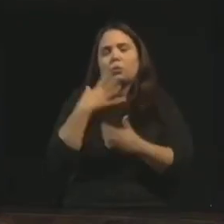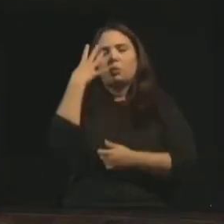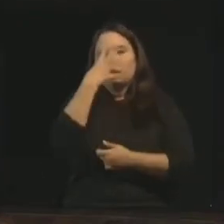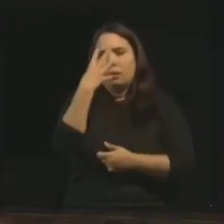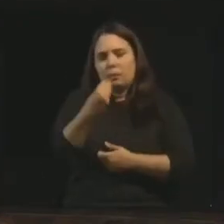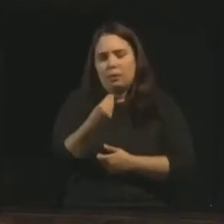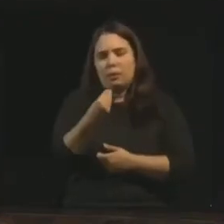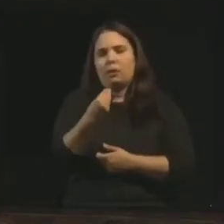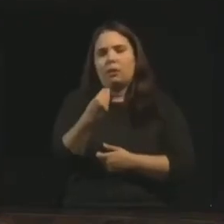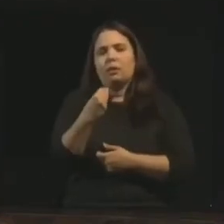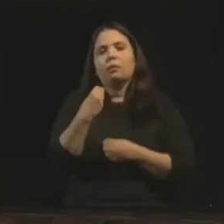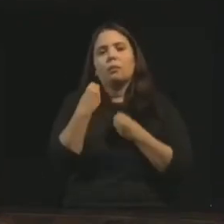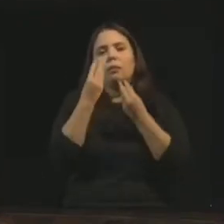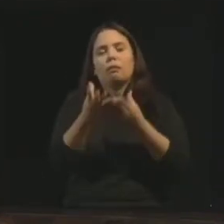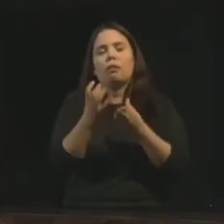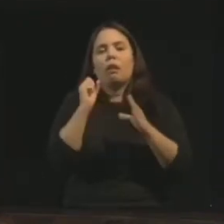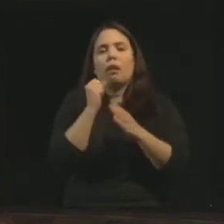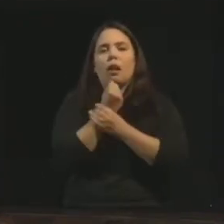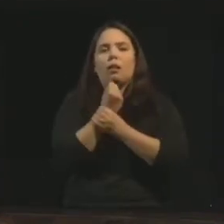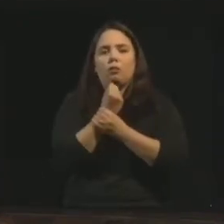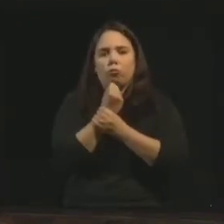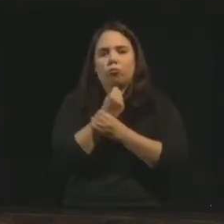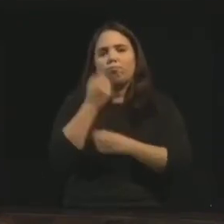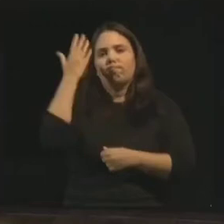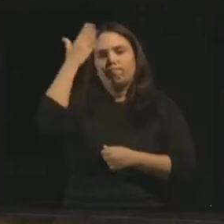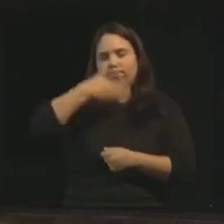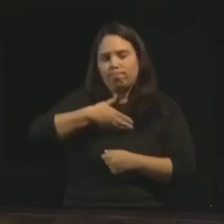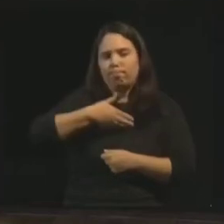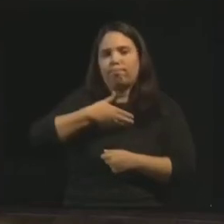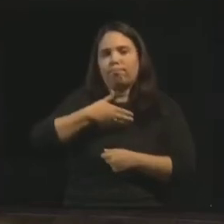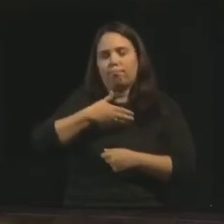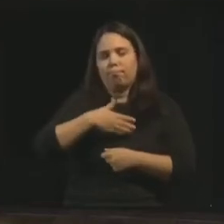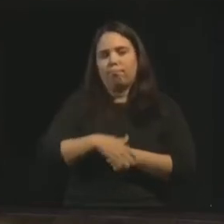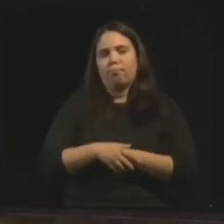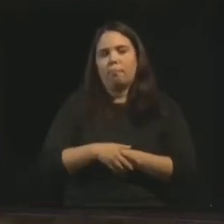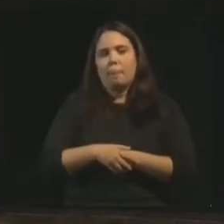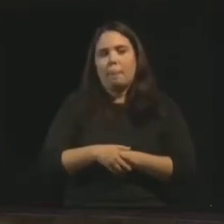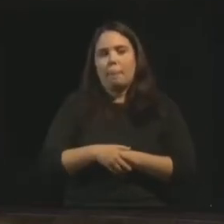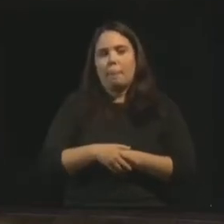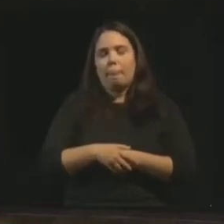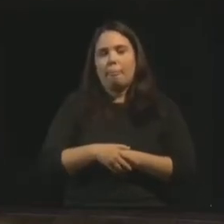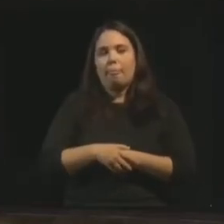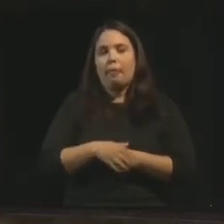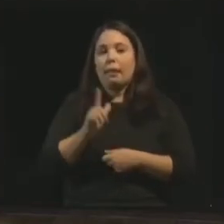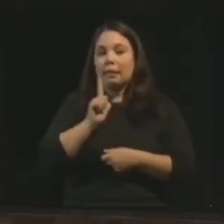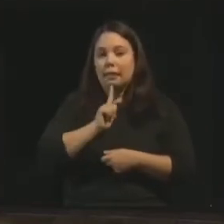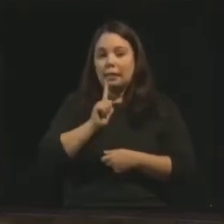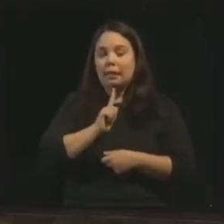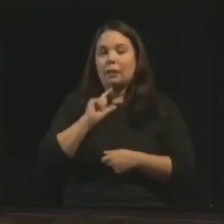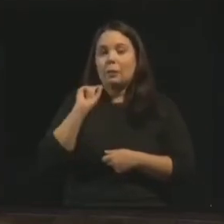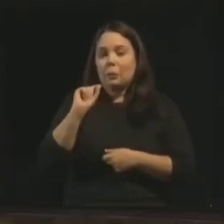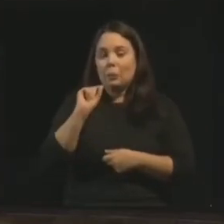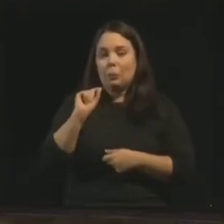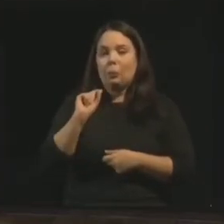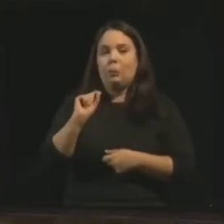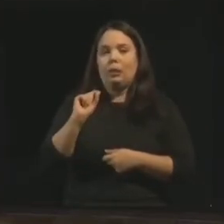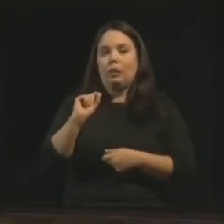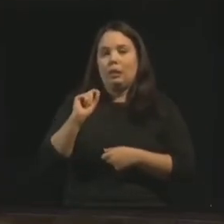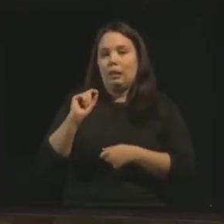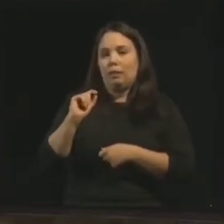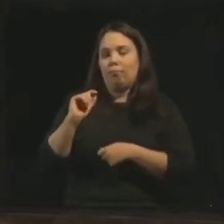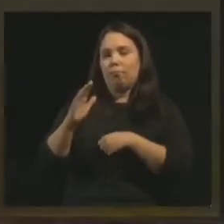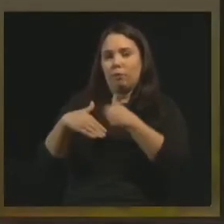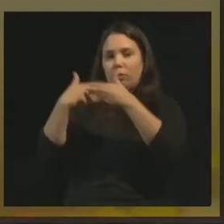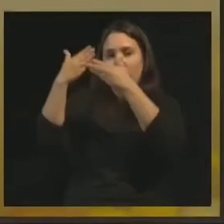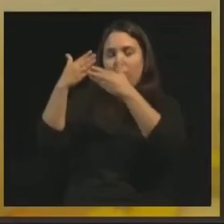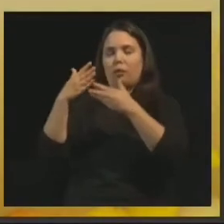para garantir, inclusive, a autenticidade dos fenômenos. Então, nós temos o que acontecendo mais? Desenvolvimento e educação da